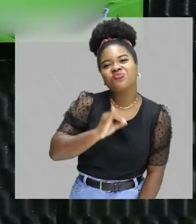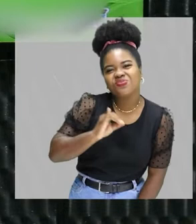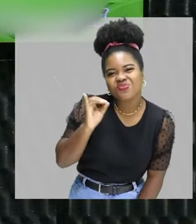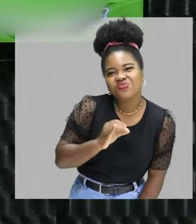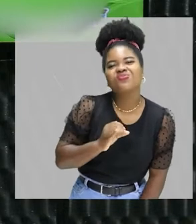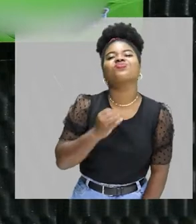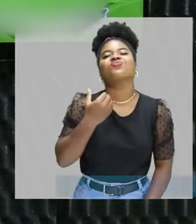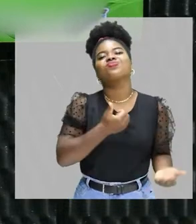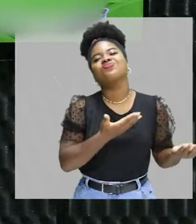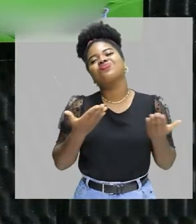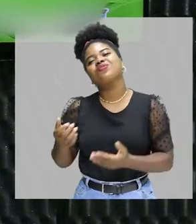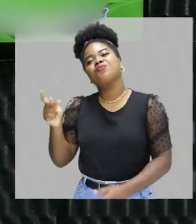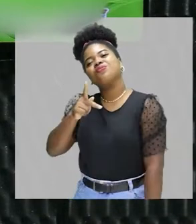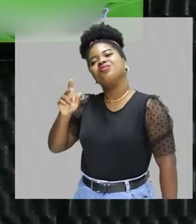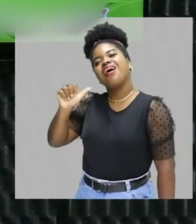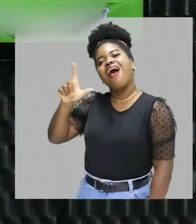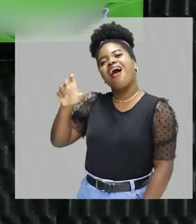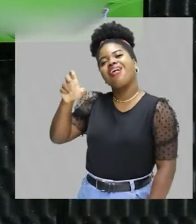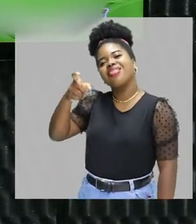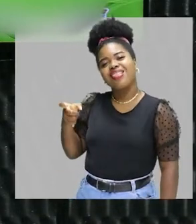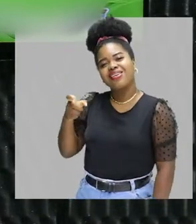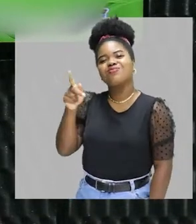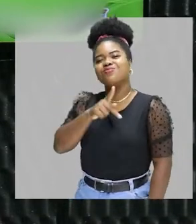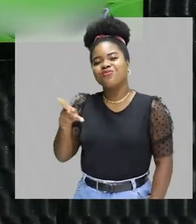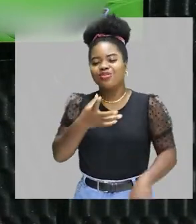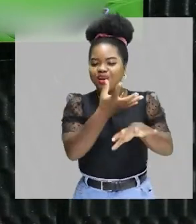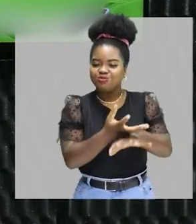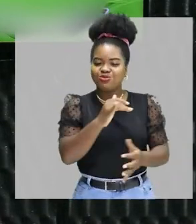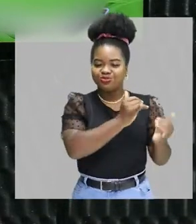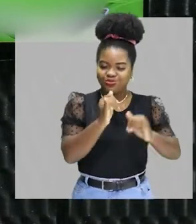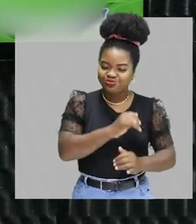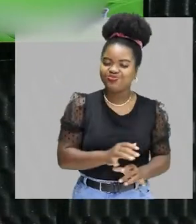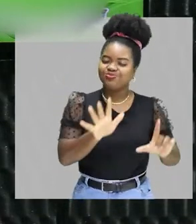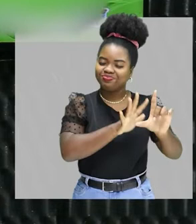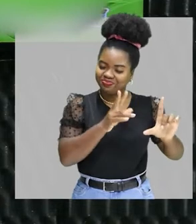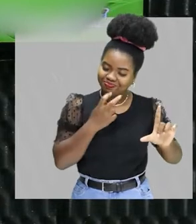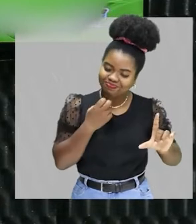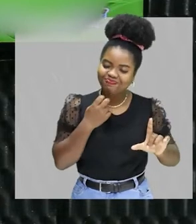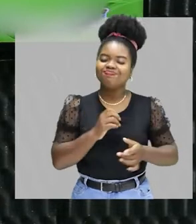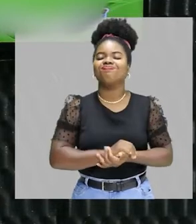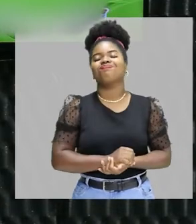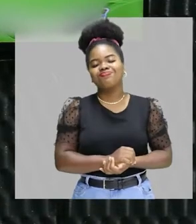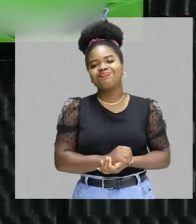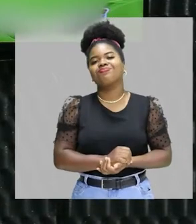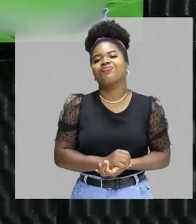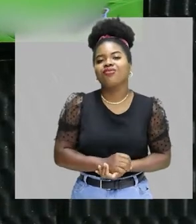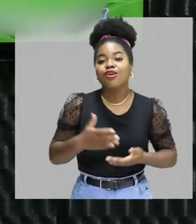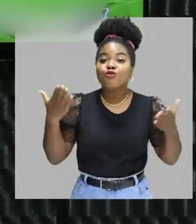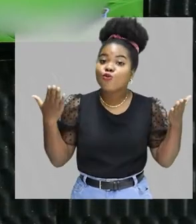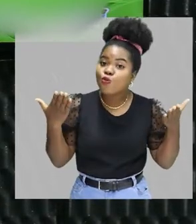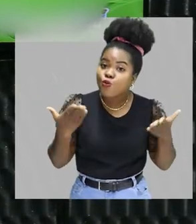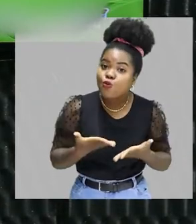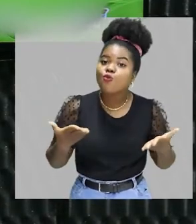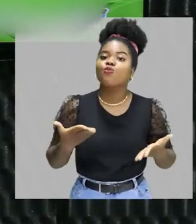Olá, turma! Sejam todos bem-vindos. Professor Alex Ferreira, professor de Química da plataforma Gonçalves Dias. E olha só, hoje a